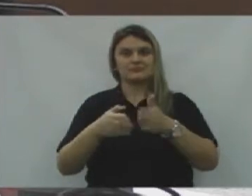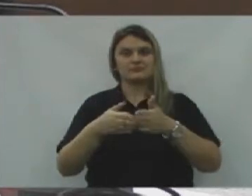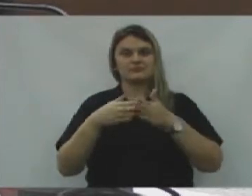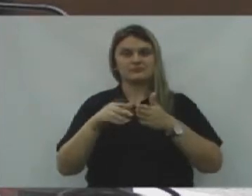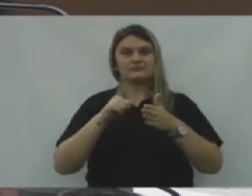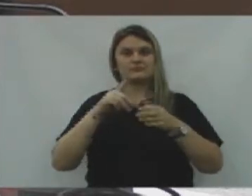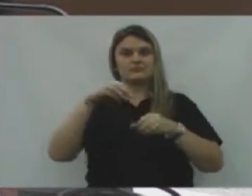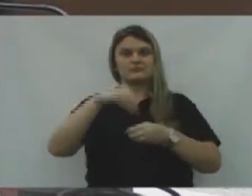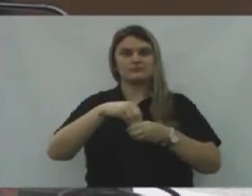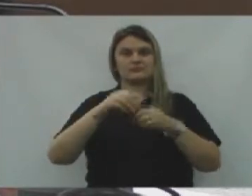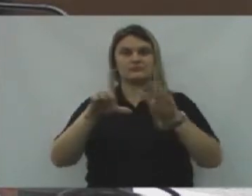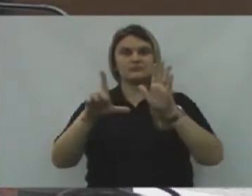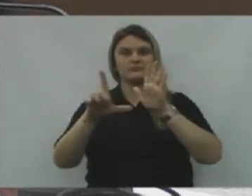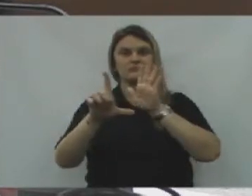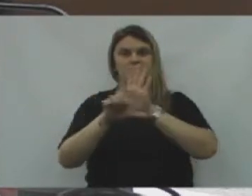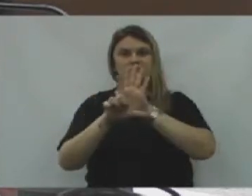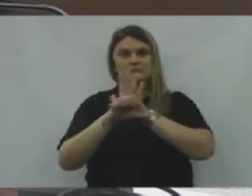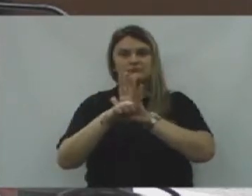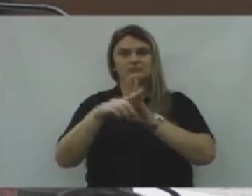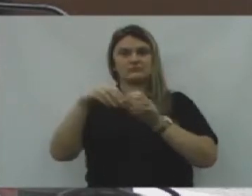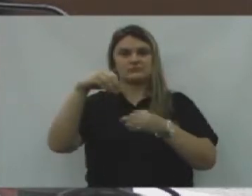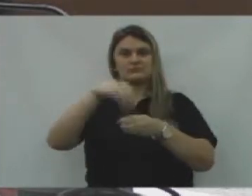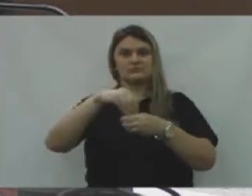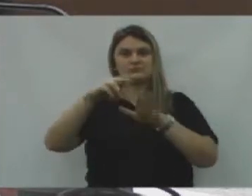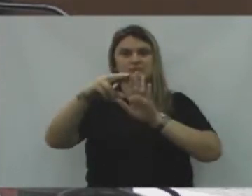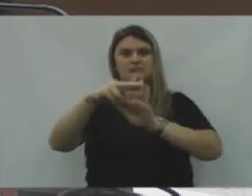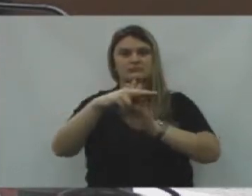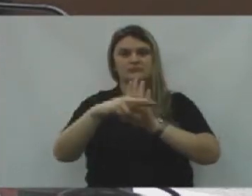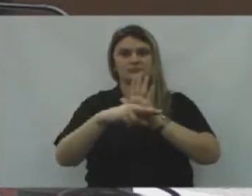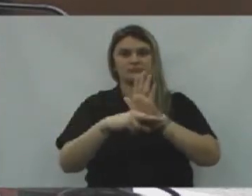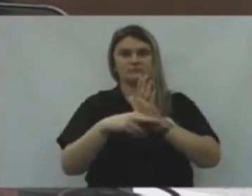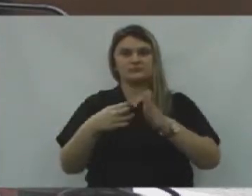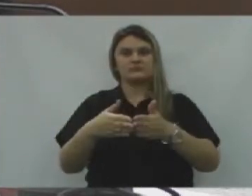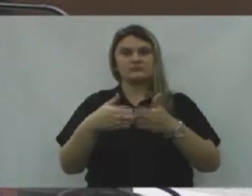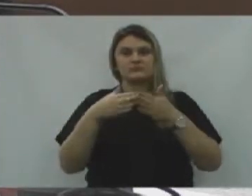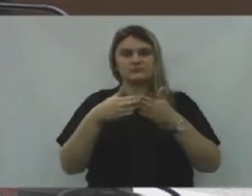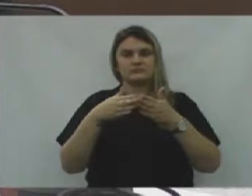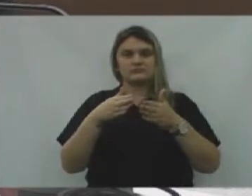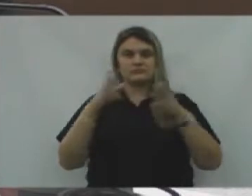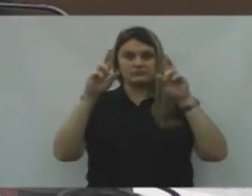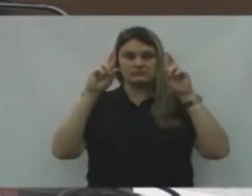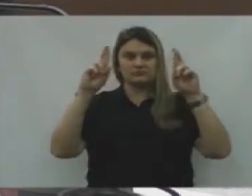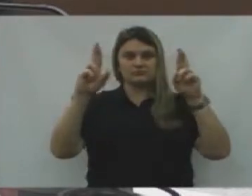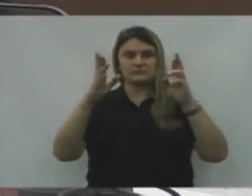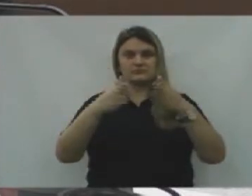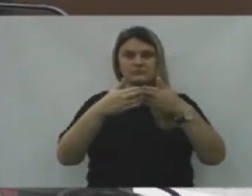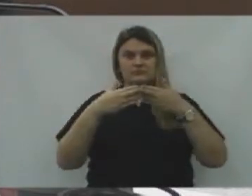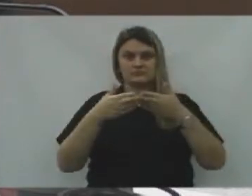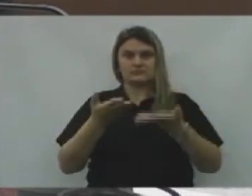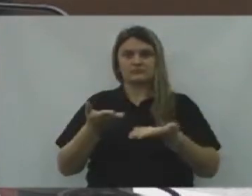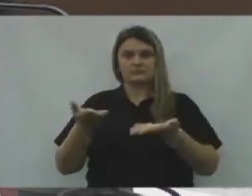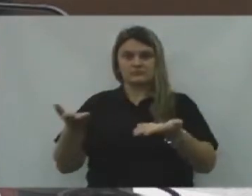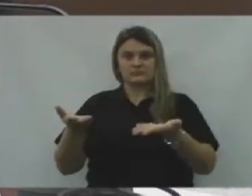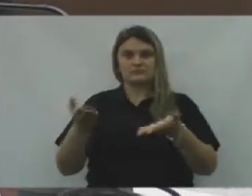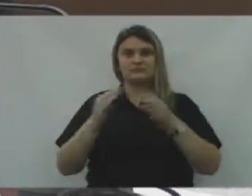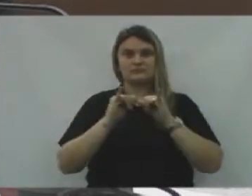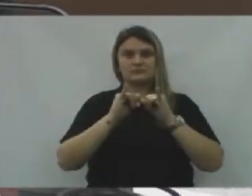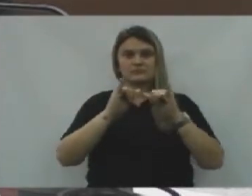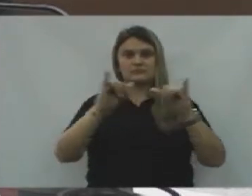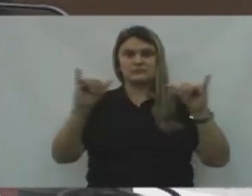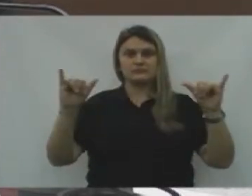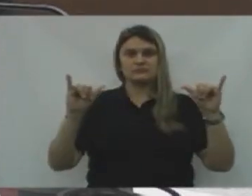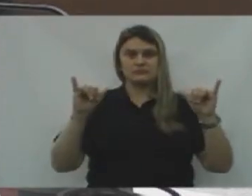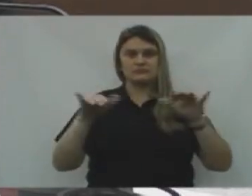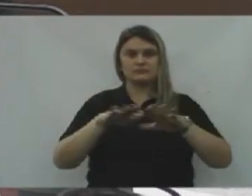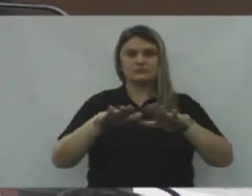previsão legal constante no regimento interno, Vem respeitosamente solicitar a Vossa Excelência, Que